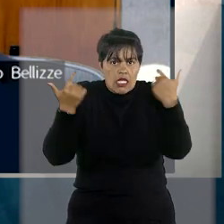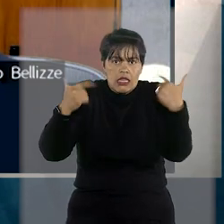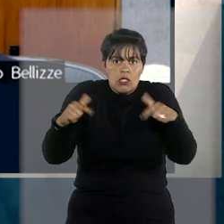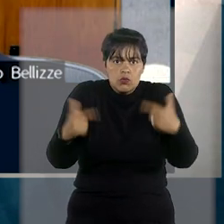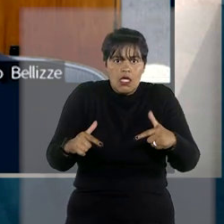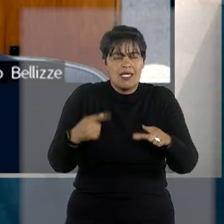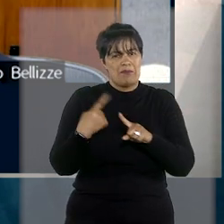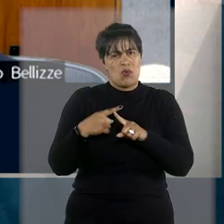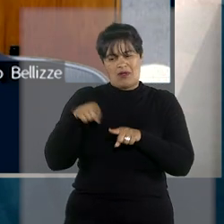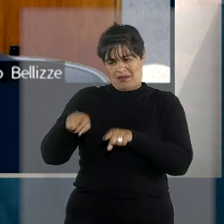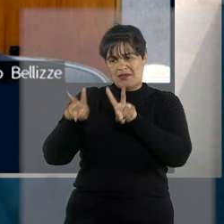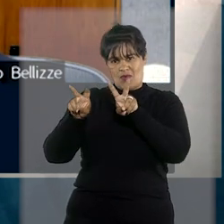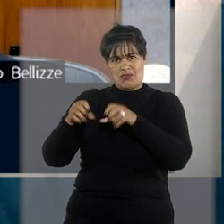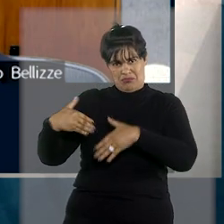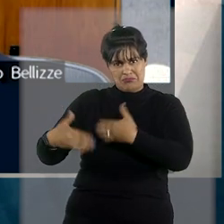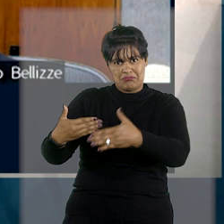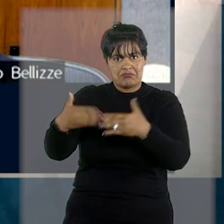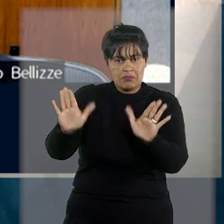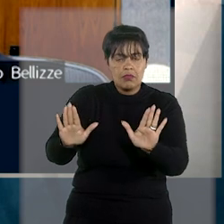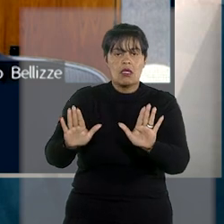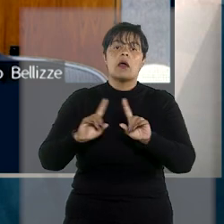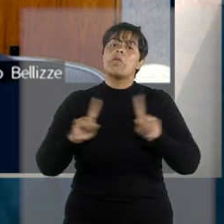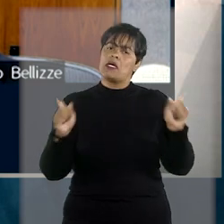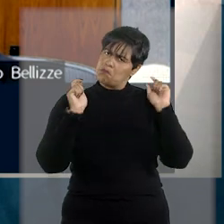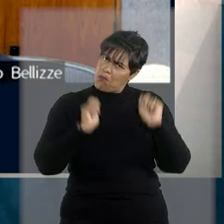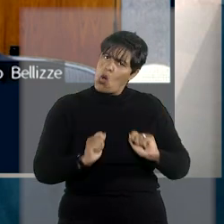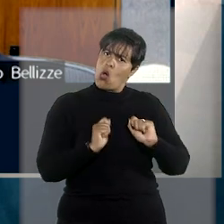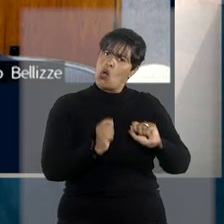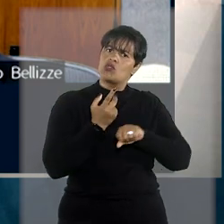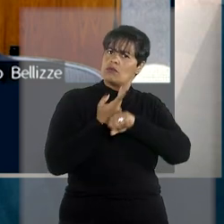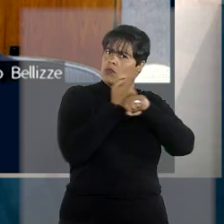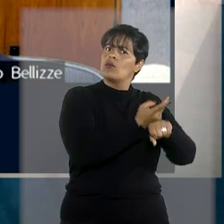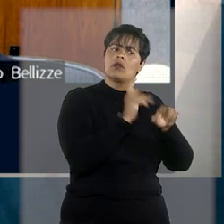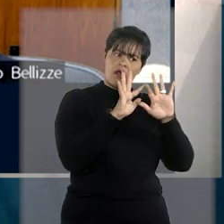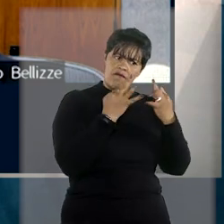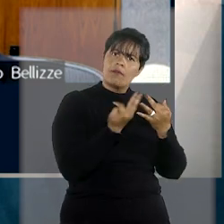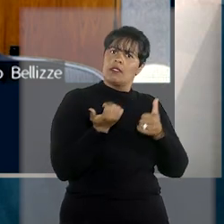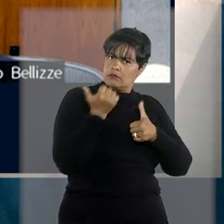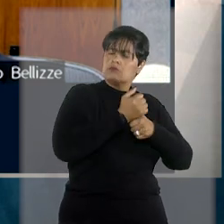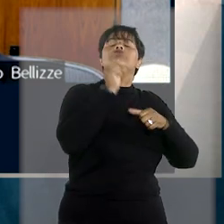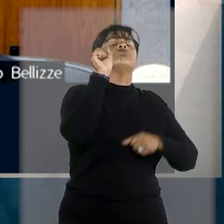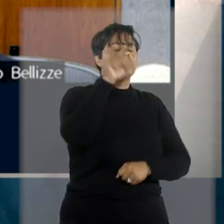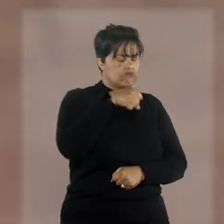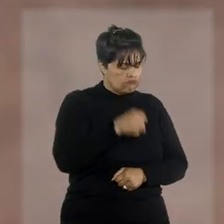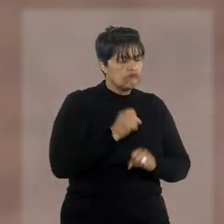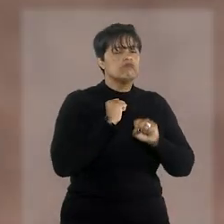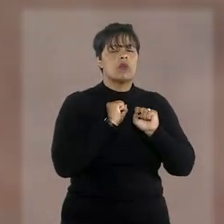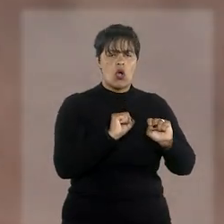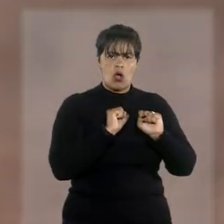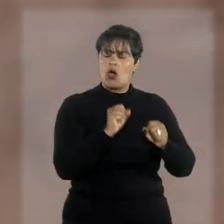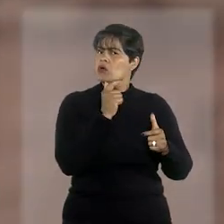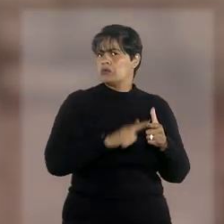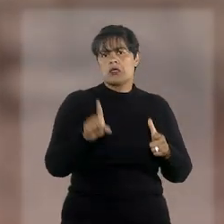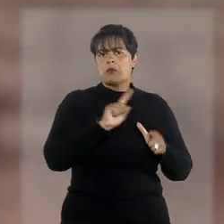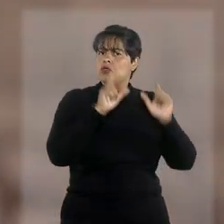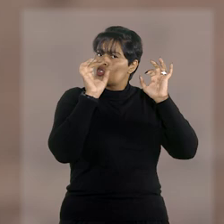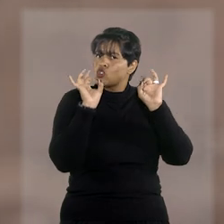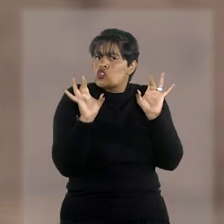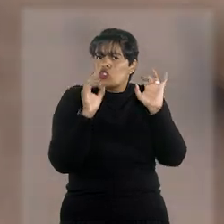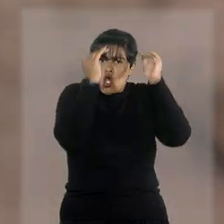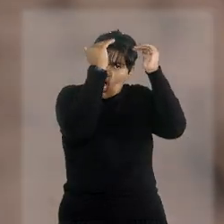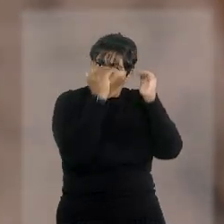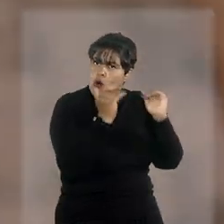em trâmite não impede que seja iniciada a colocação da criança em família substituta conforme os procedimentos